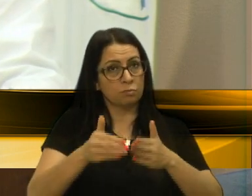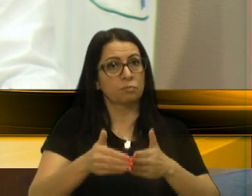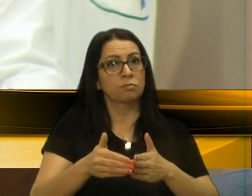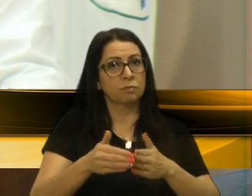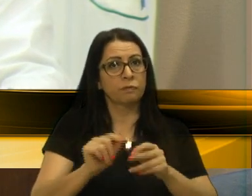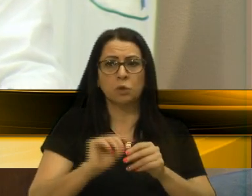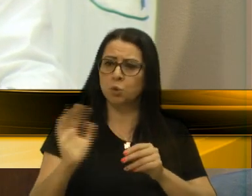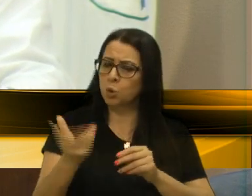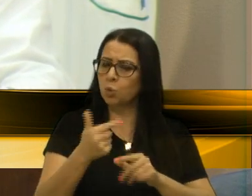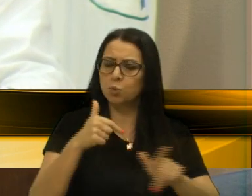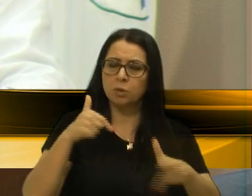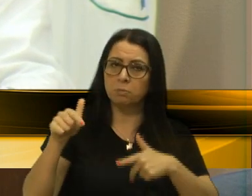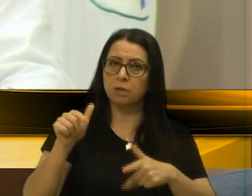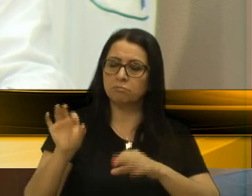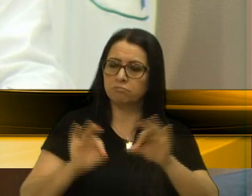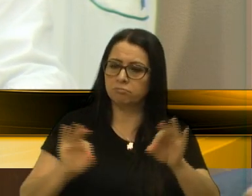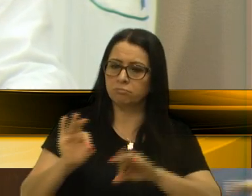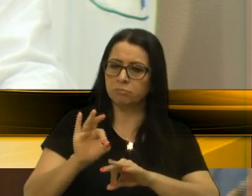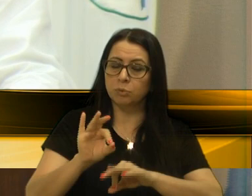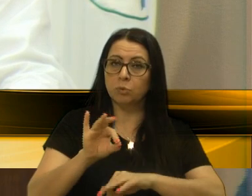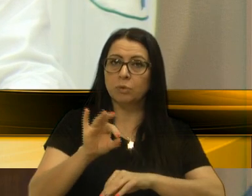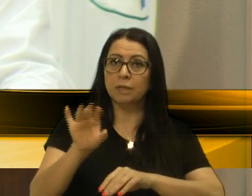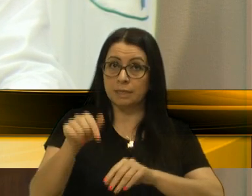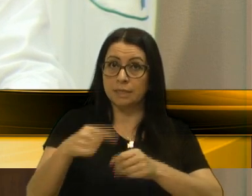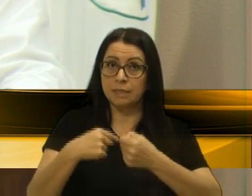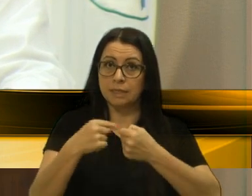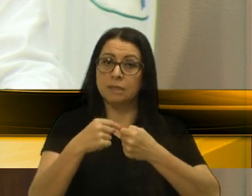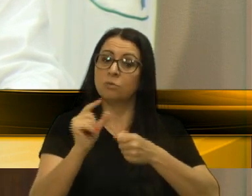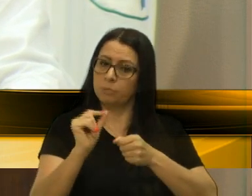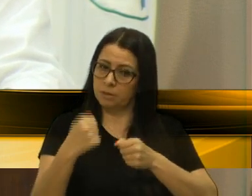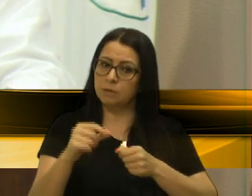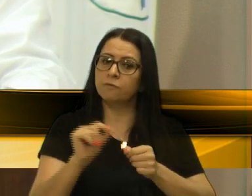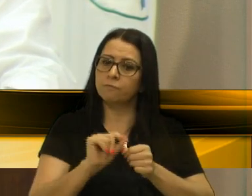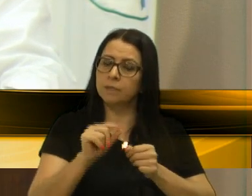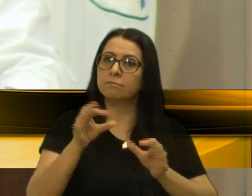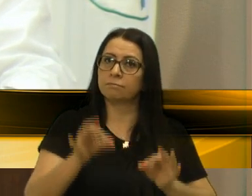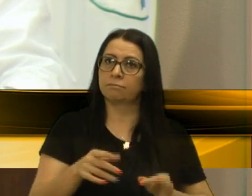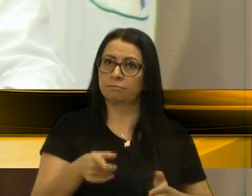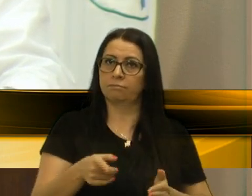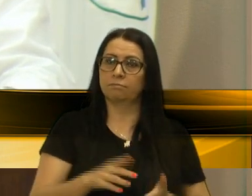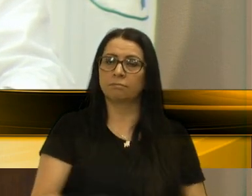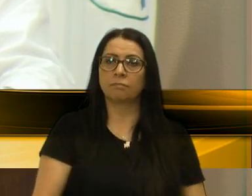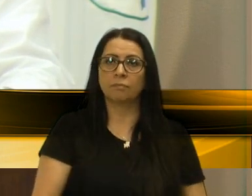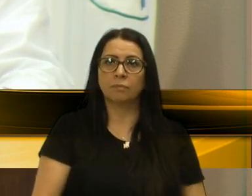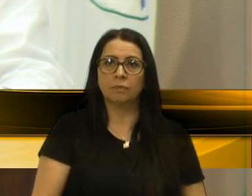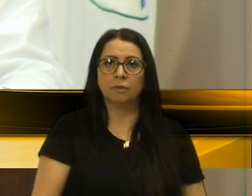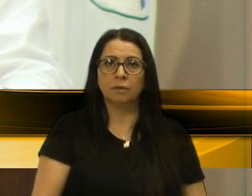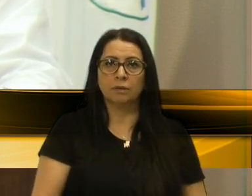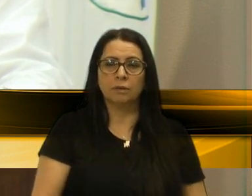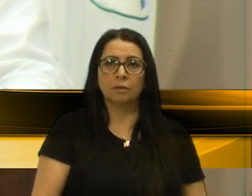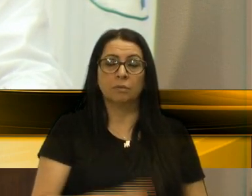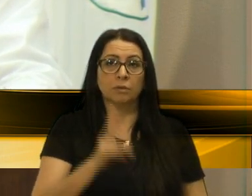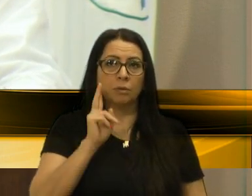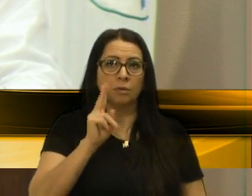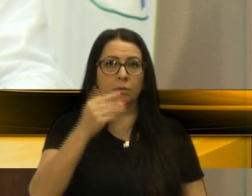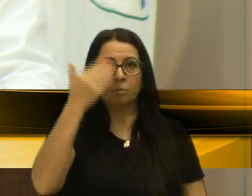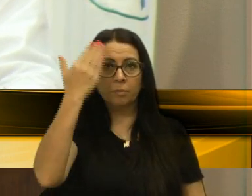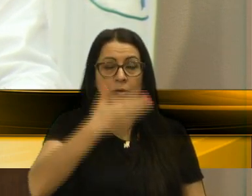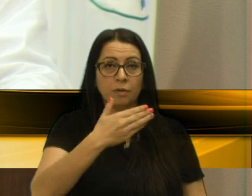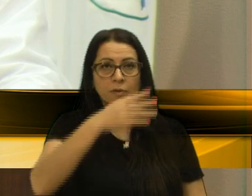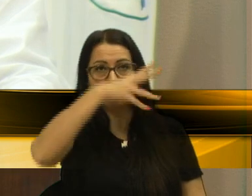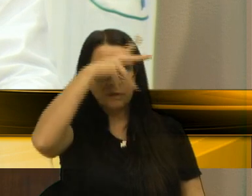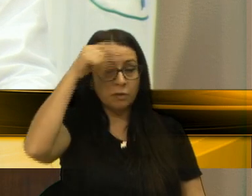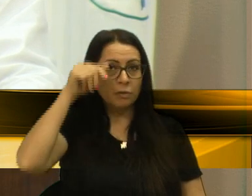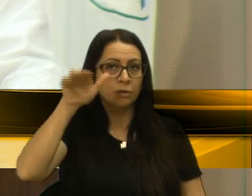que fez todos os trabalhos do plano diretor, eu sou obrigado aqui a fazê-las. E, pelo que consta, a Prefeitura está